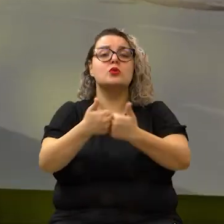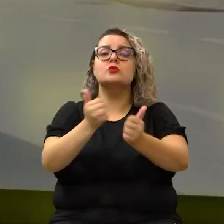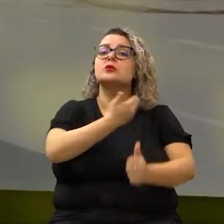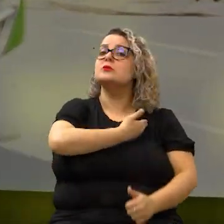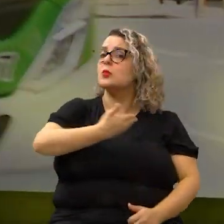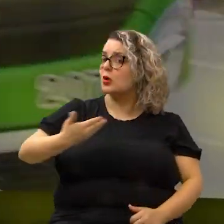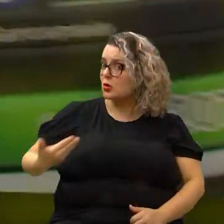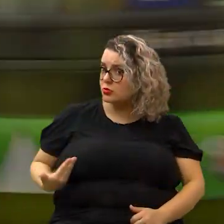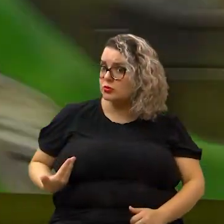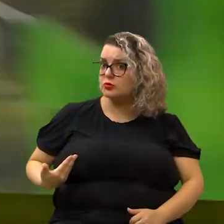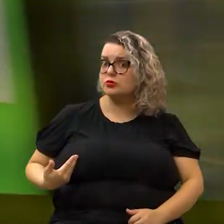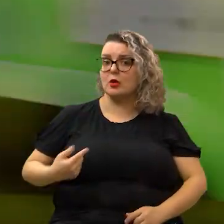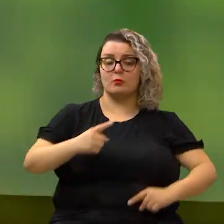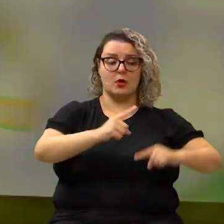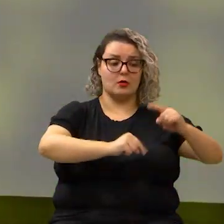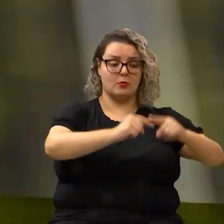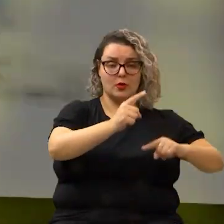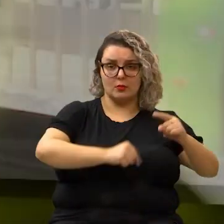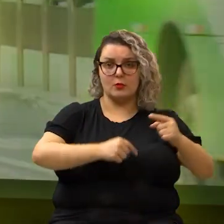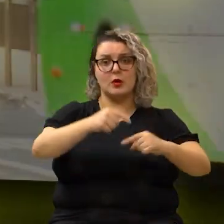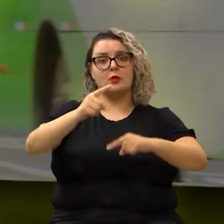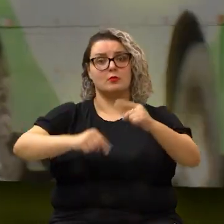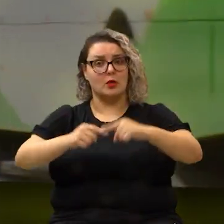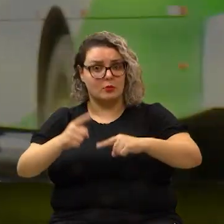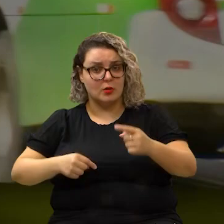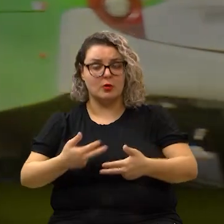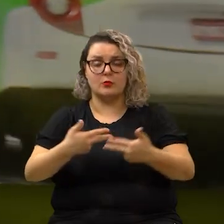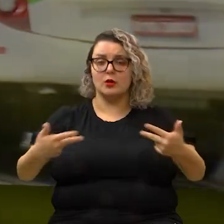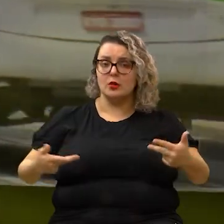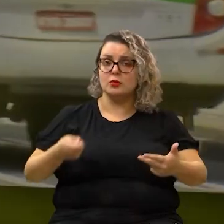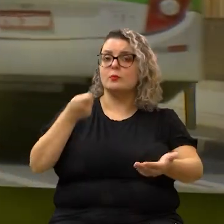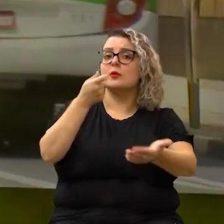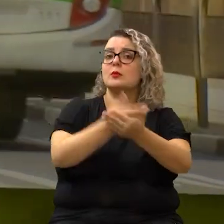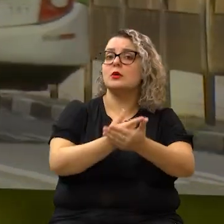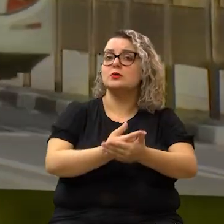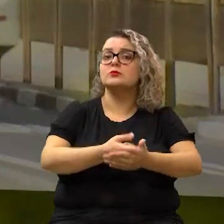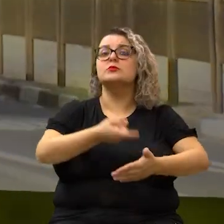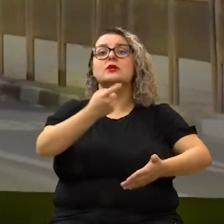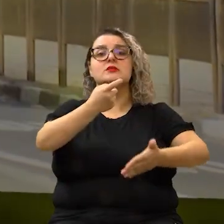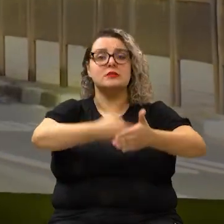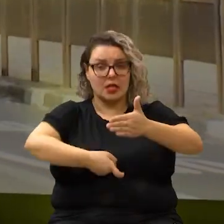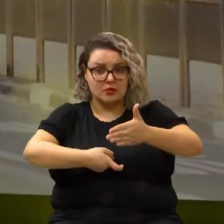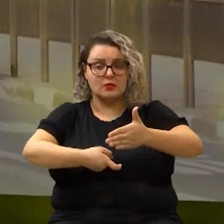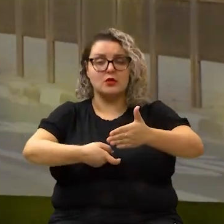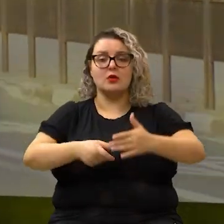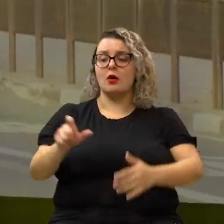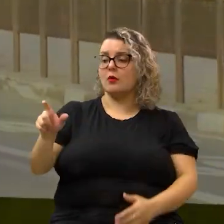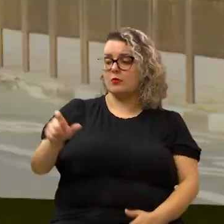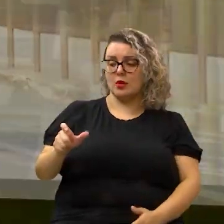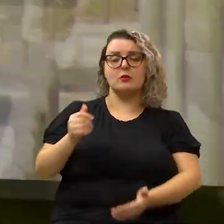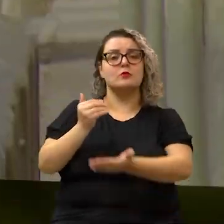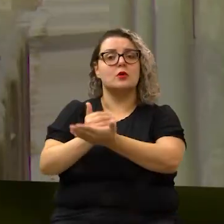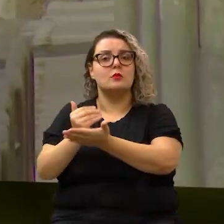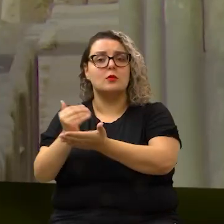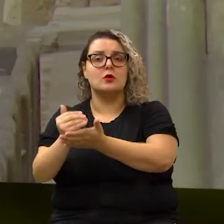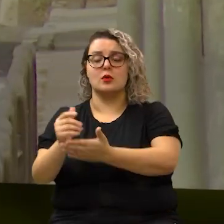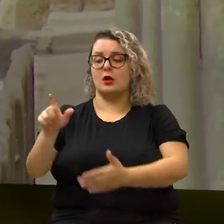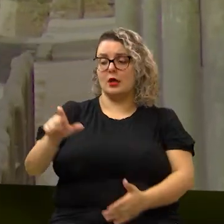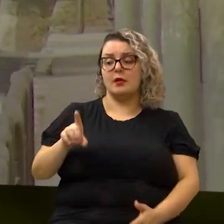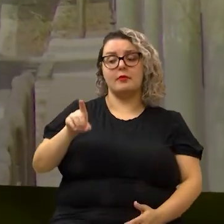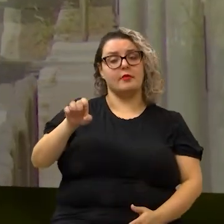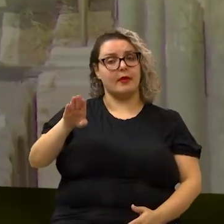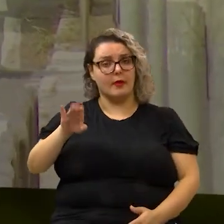veículos do transporte público equipamentos que permitem o pagamento das tarifas com cartões de crédito,